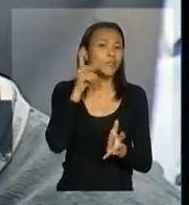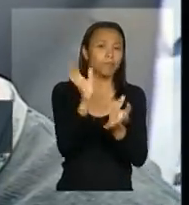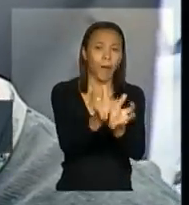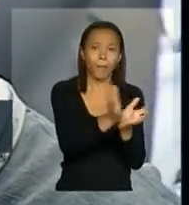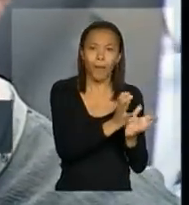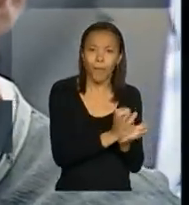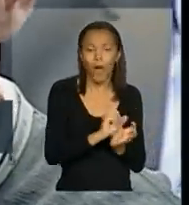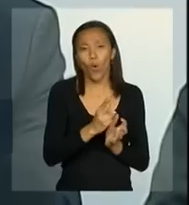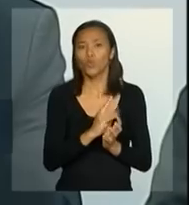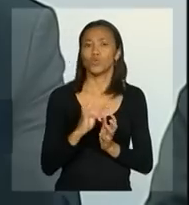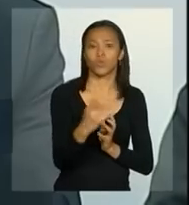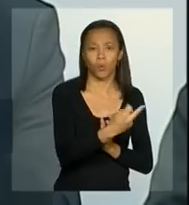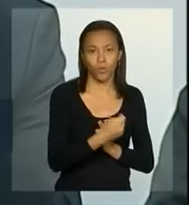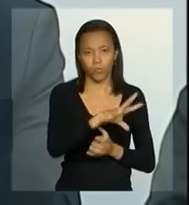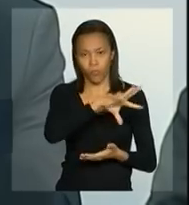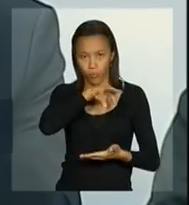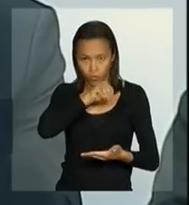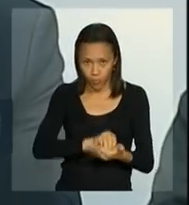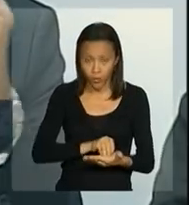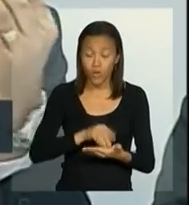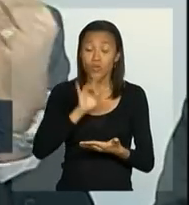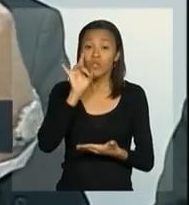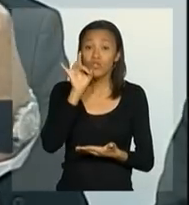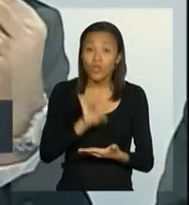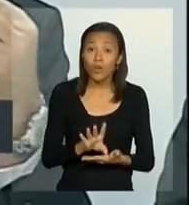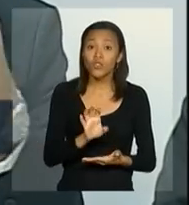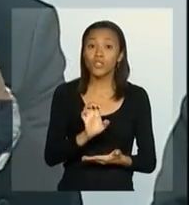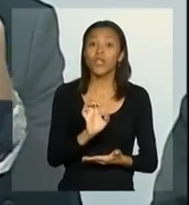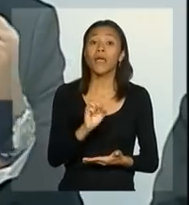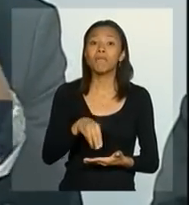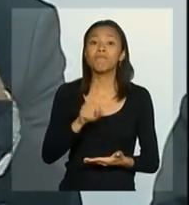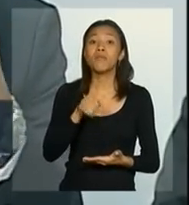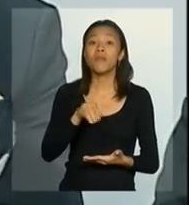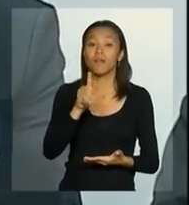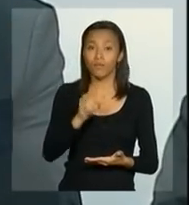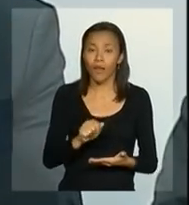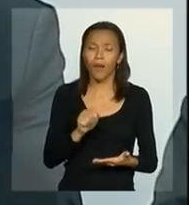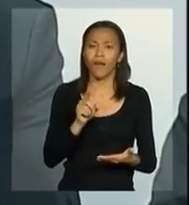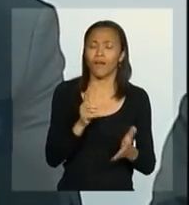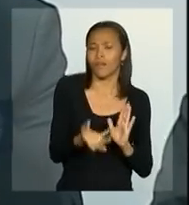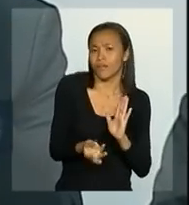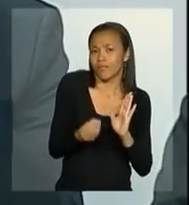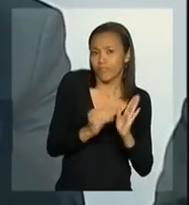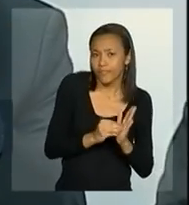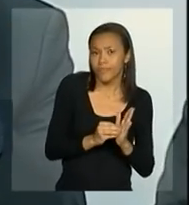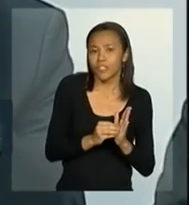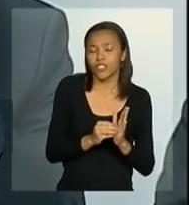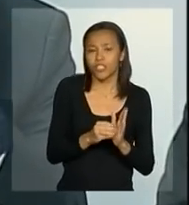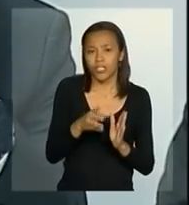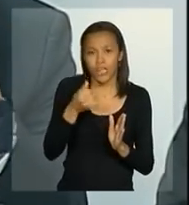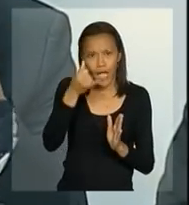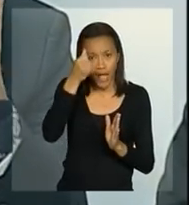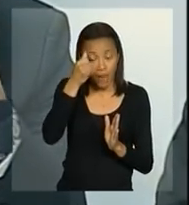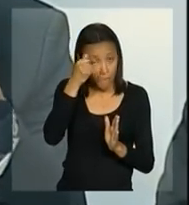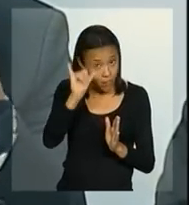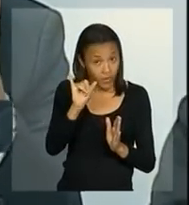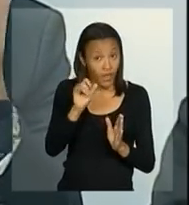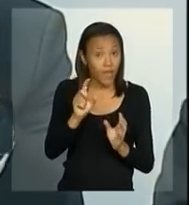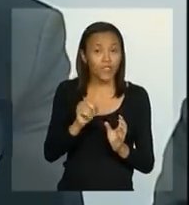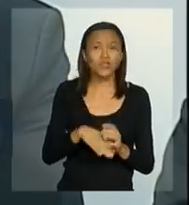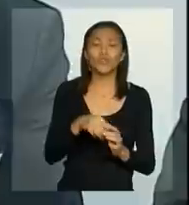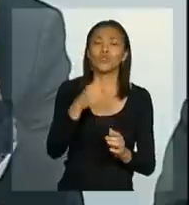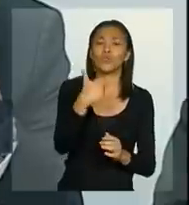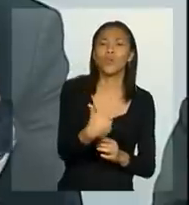comissões, só de emendas vinculadas, digamos, a ações de prevenção, é algo em torno de R$ 2